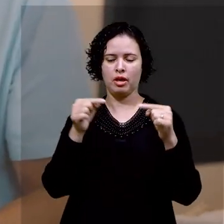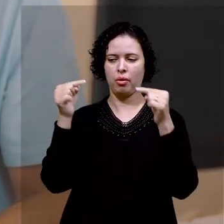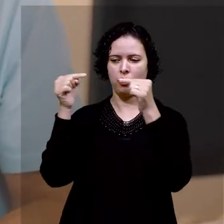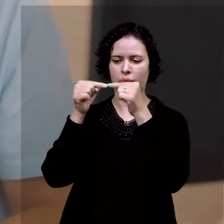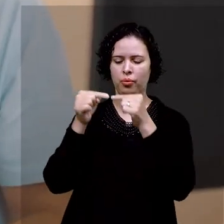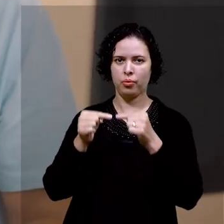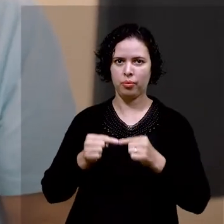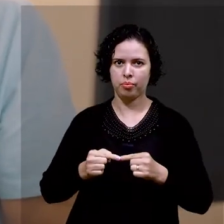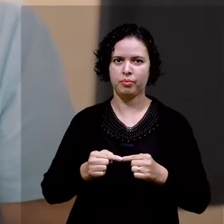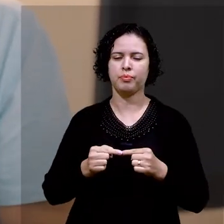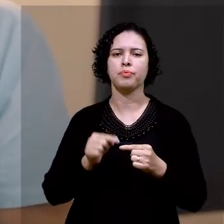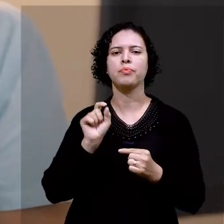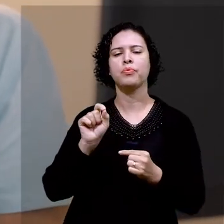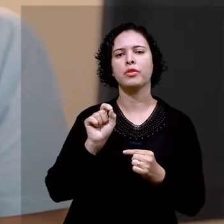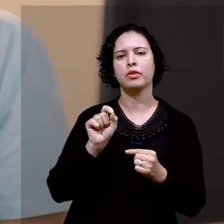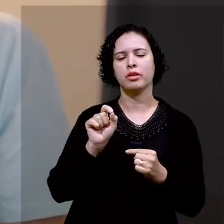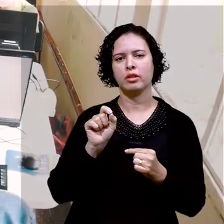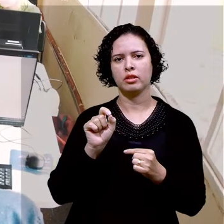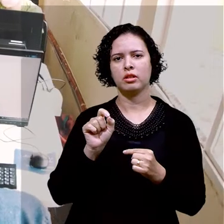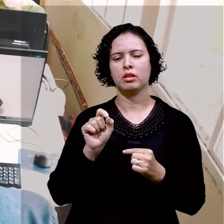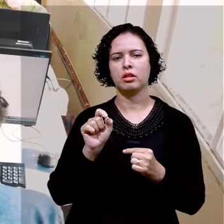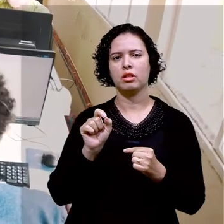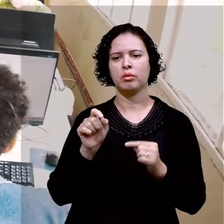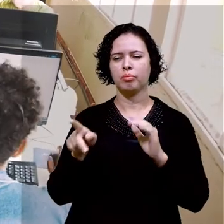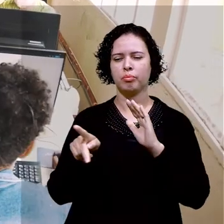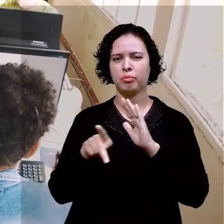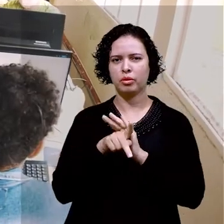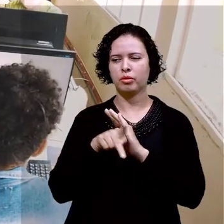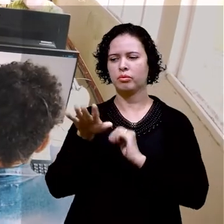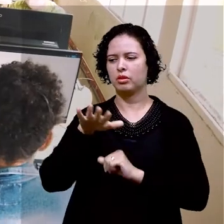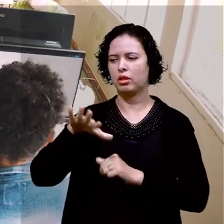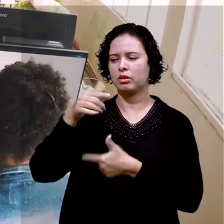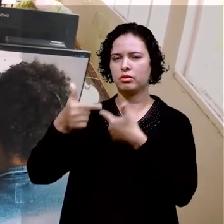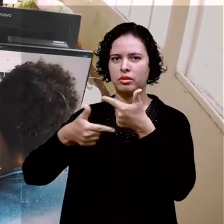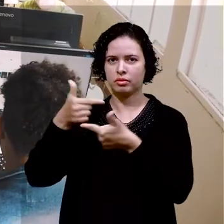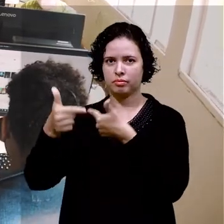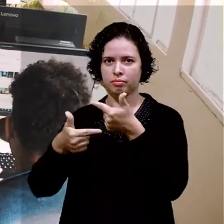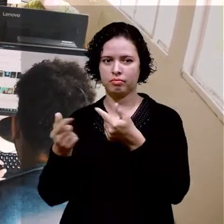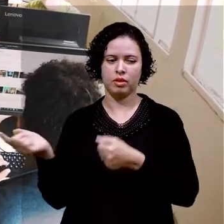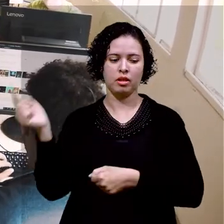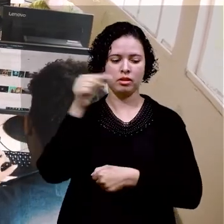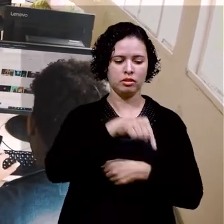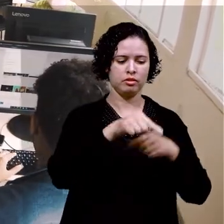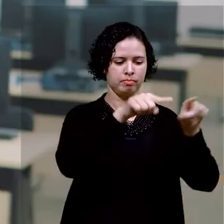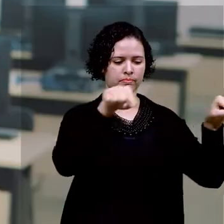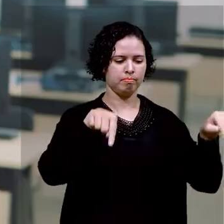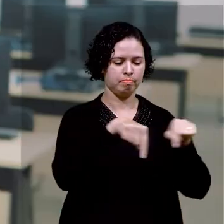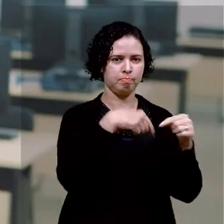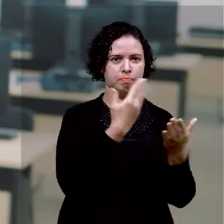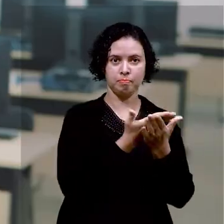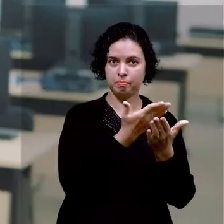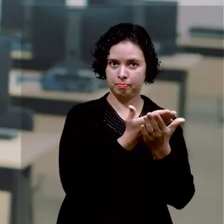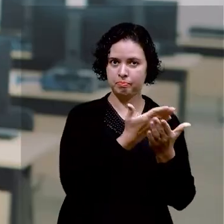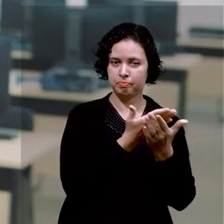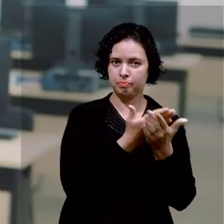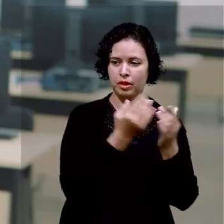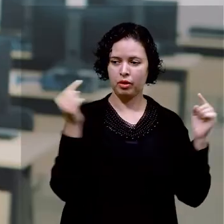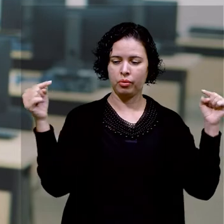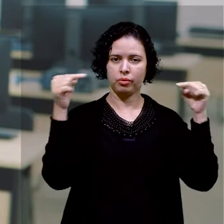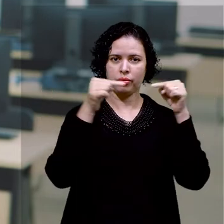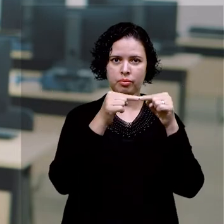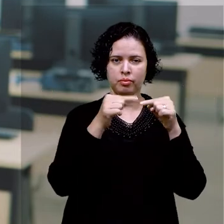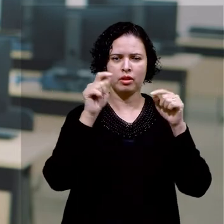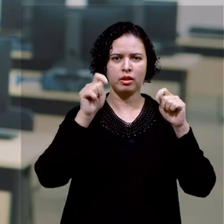demanda de questões do mundo do trabalho para serem resolvidas em sala de aula. Então, às vezes, a gente